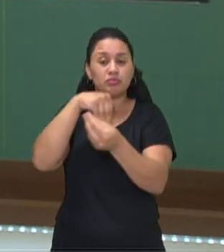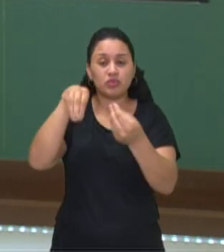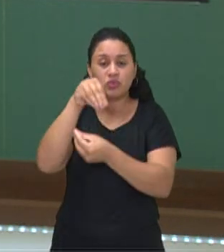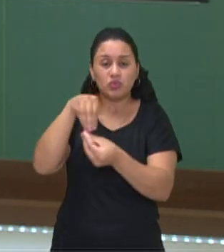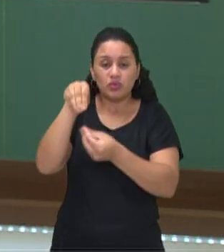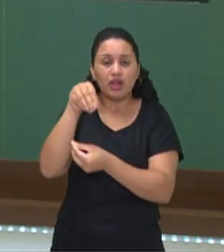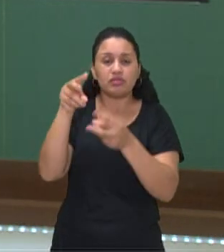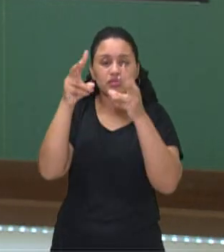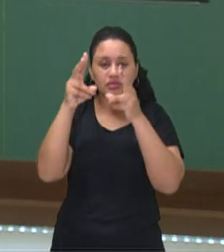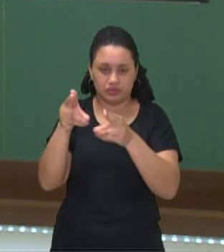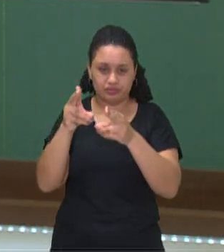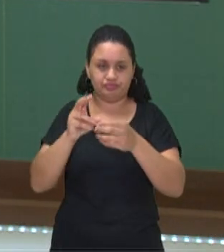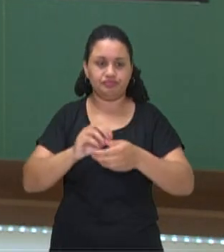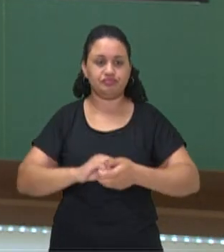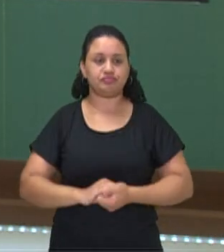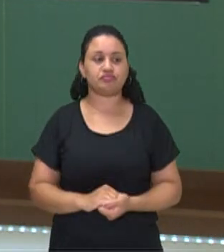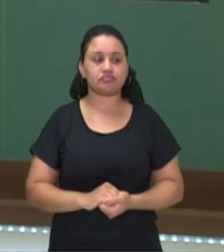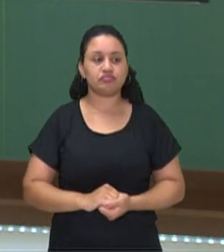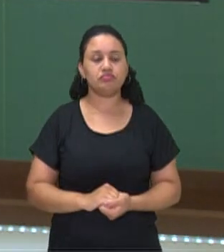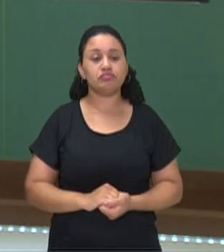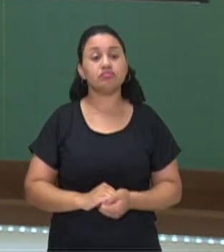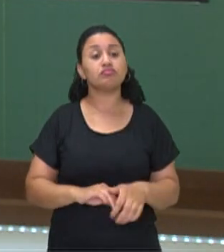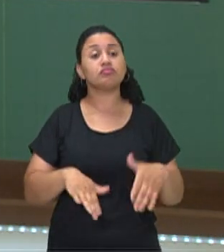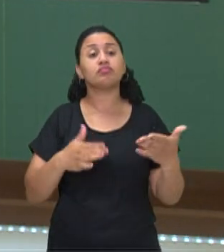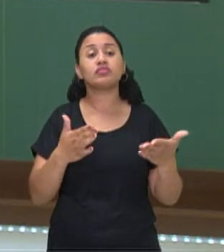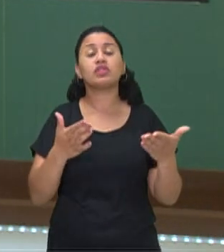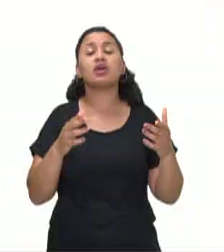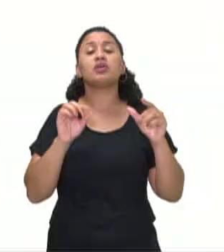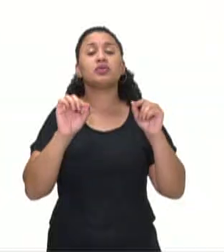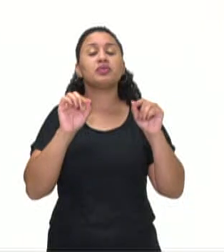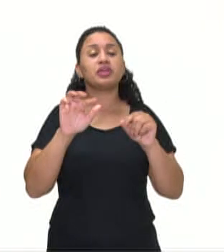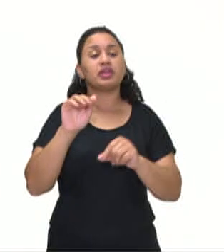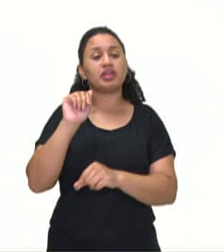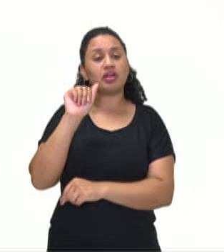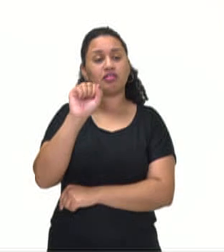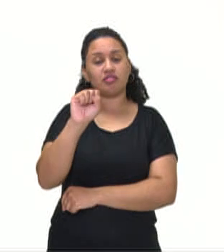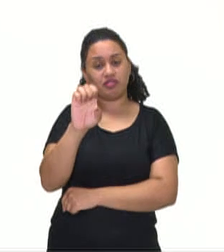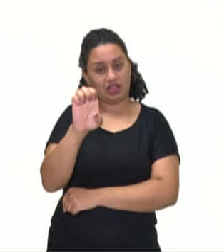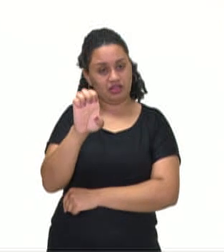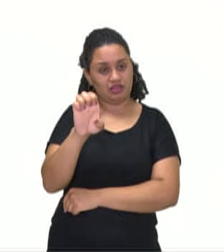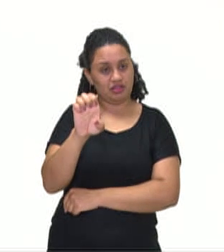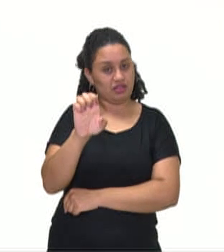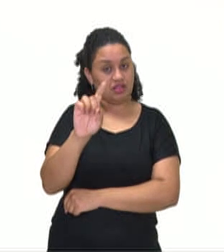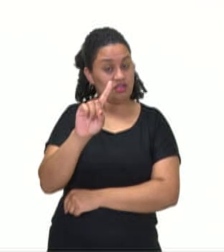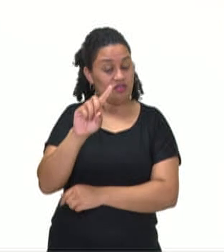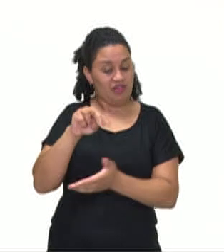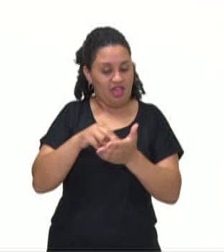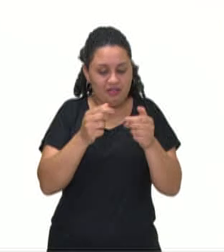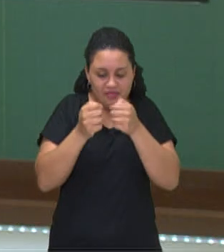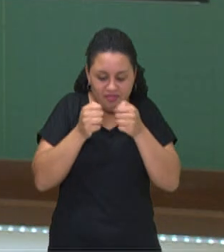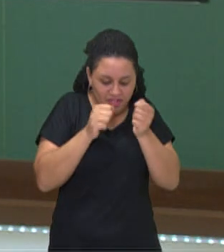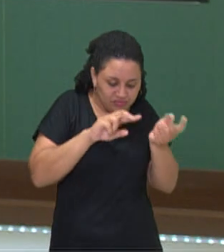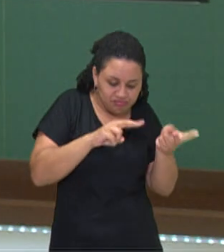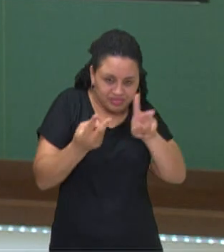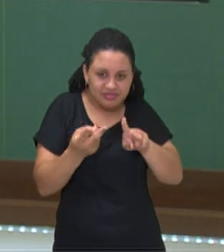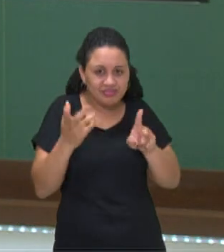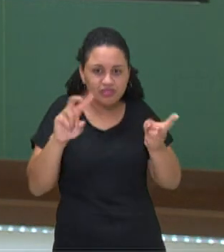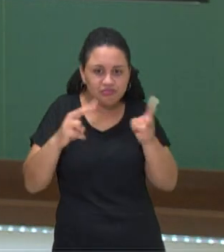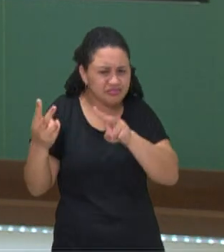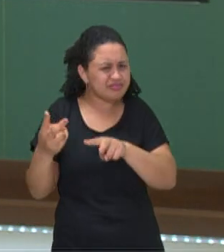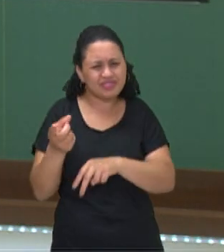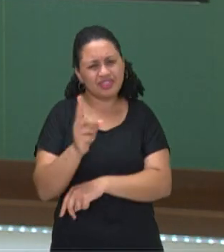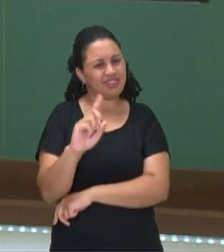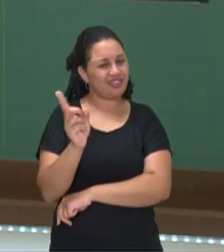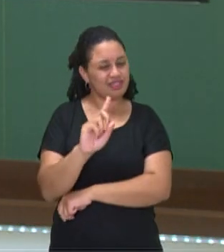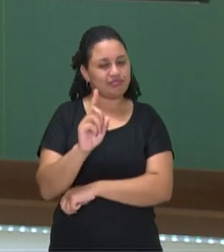bem distribuído. Então, o que é fase? Não é videogame, não é passar de fase lá no